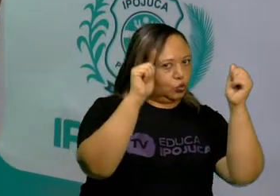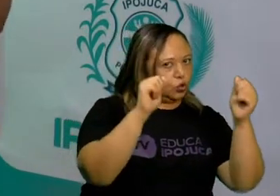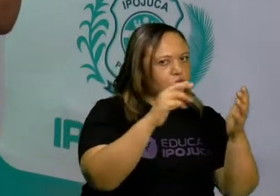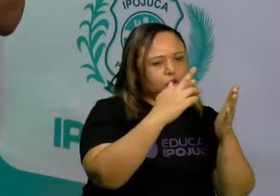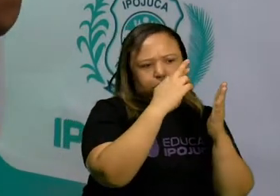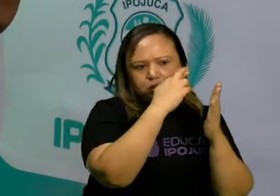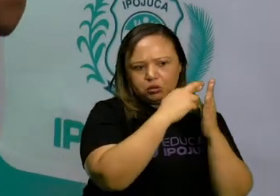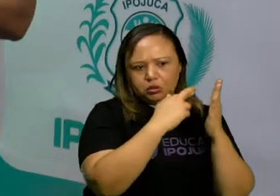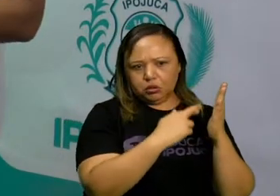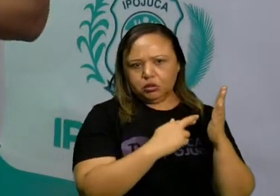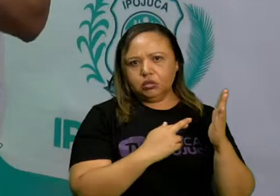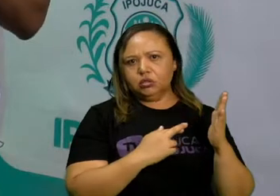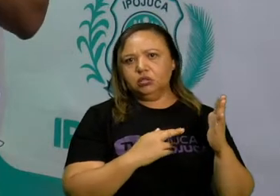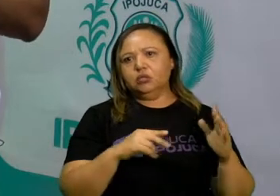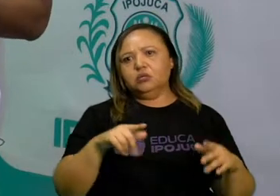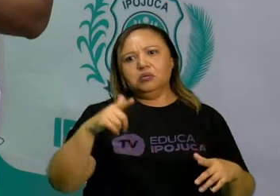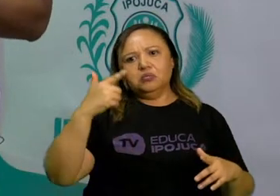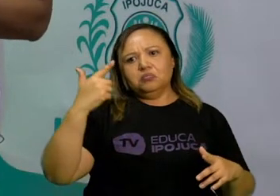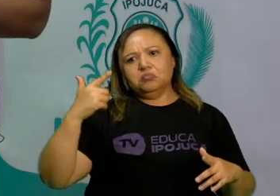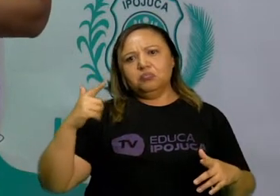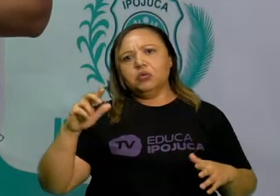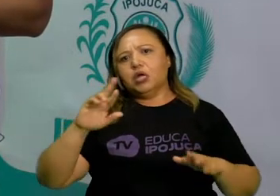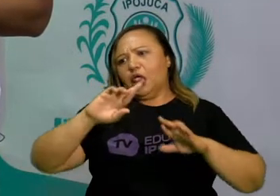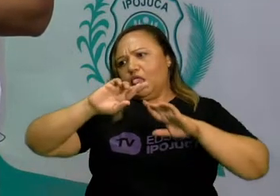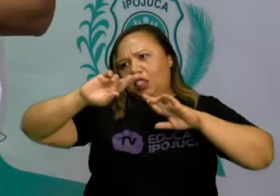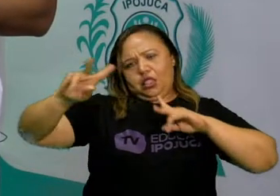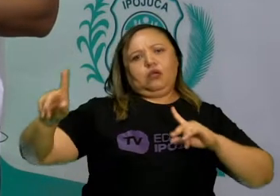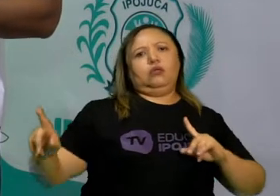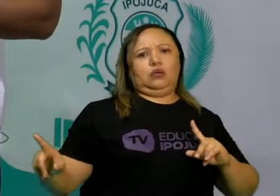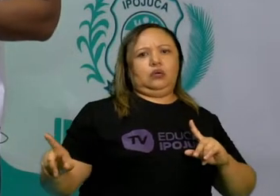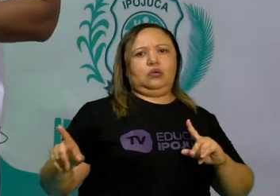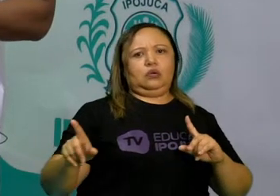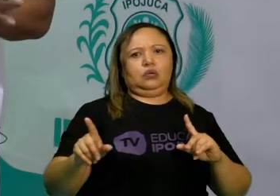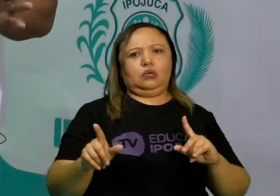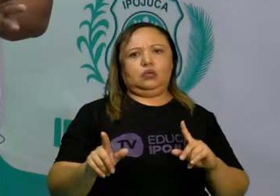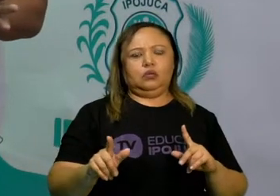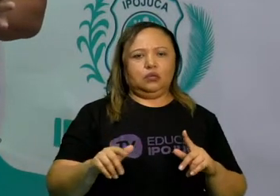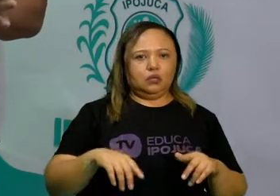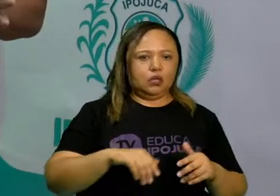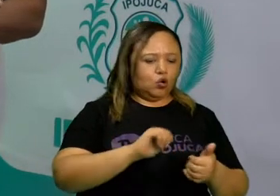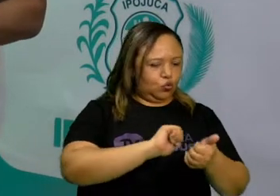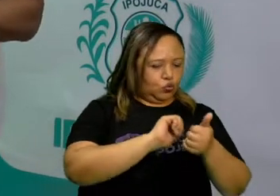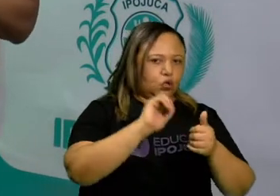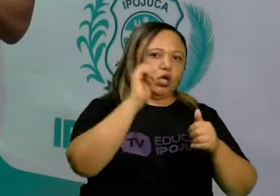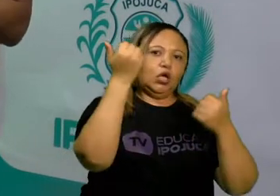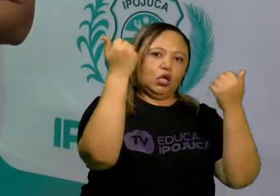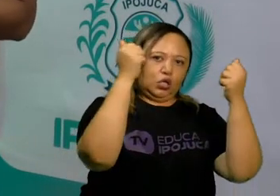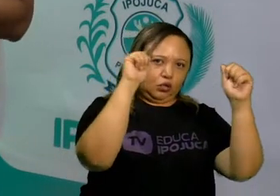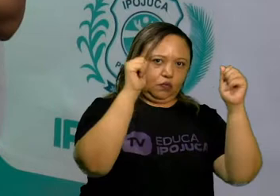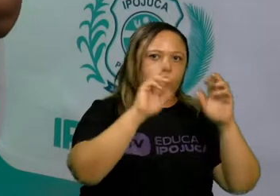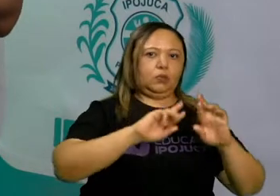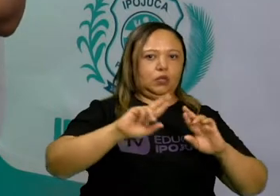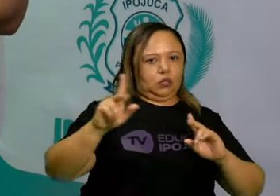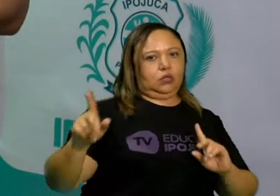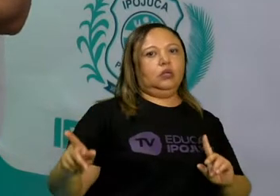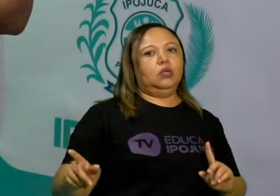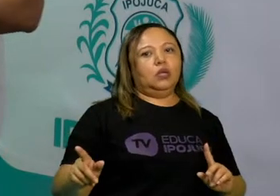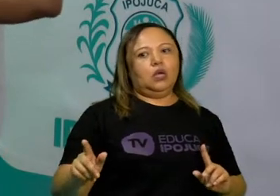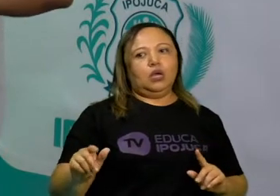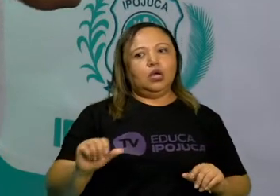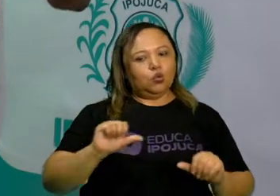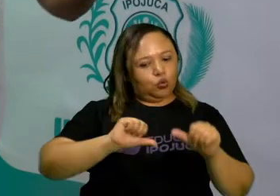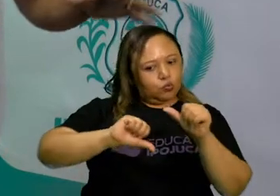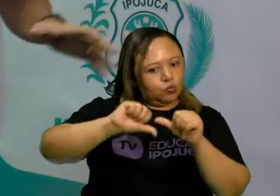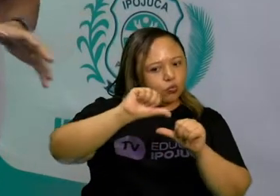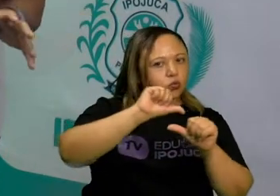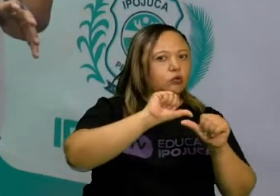a regra, na próxima partida as regras vão ser as mesmas. Isso não vai ser alterado. E quando há uma alteração na regra